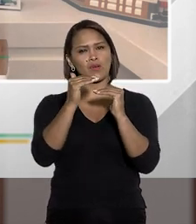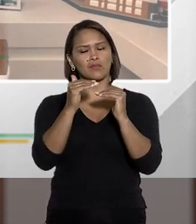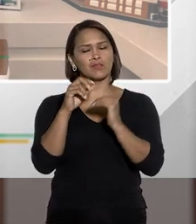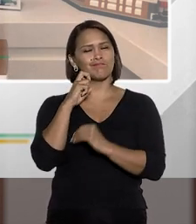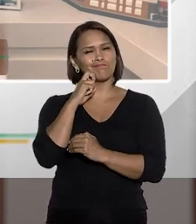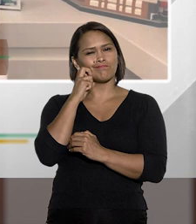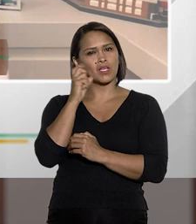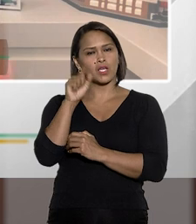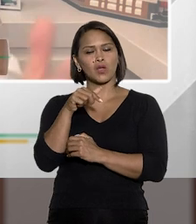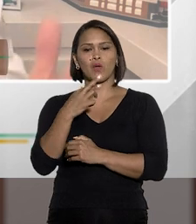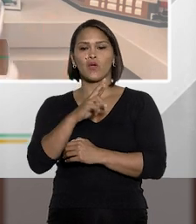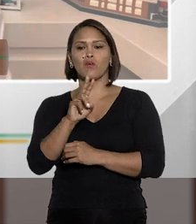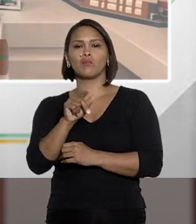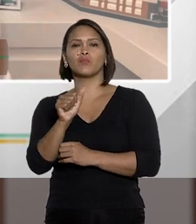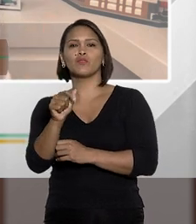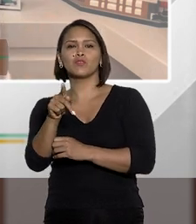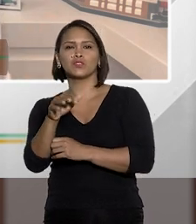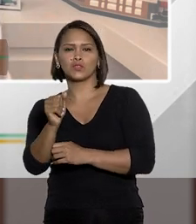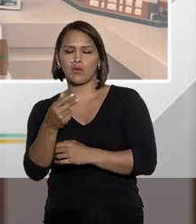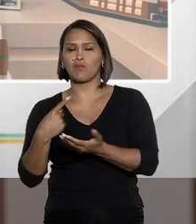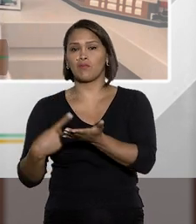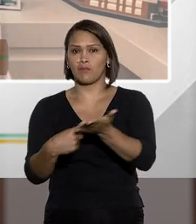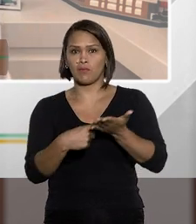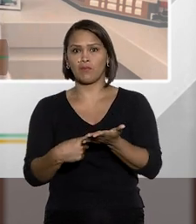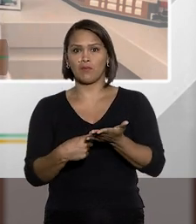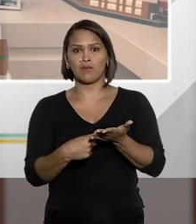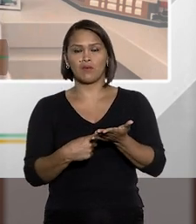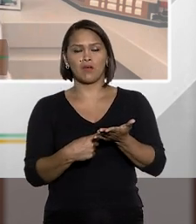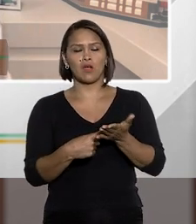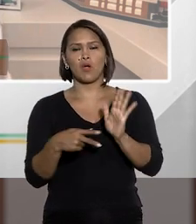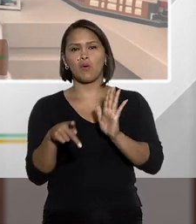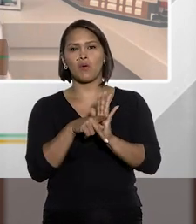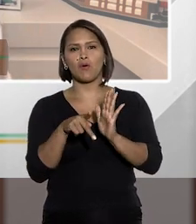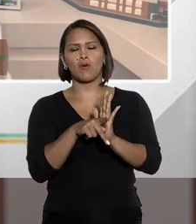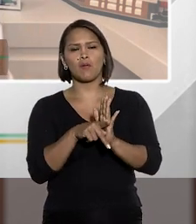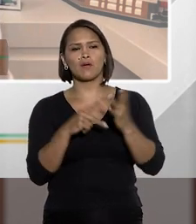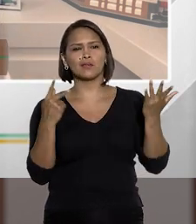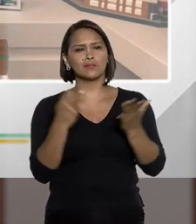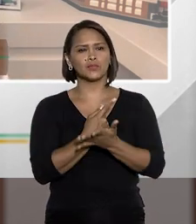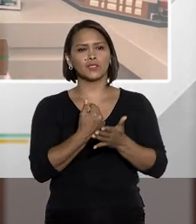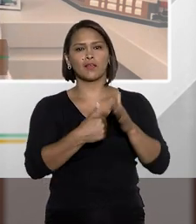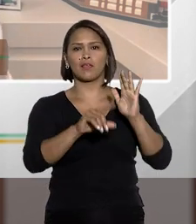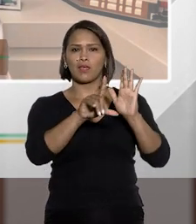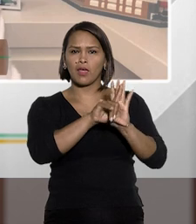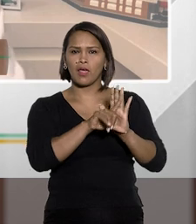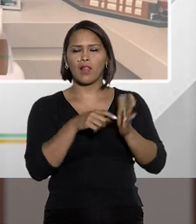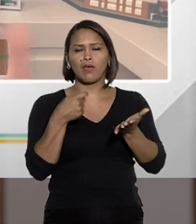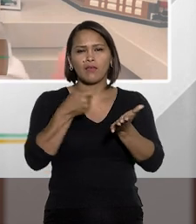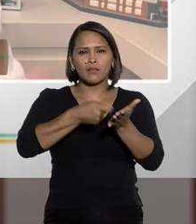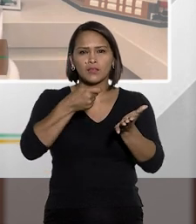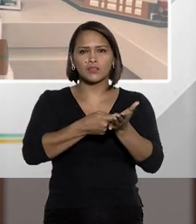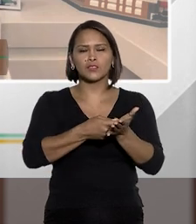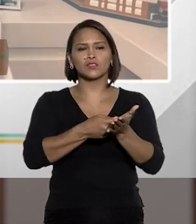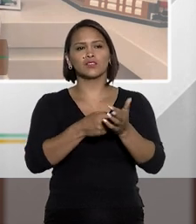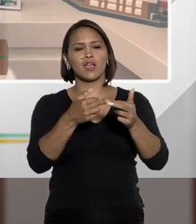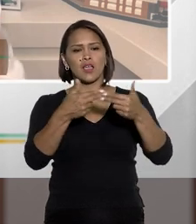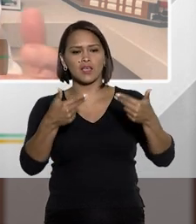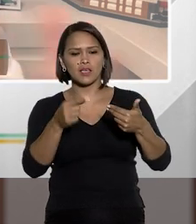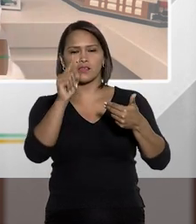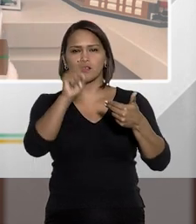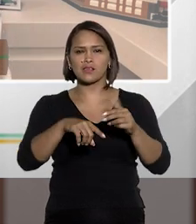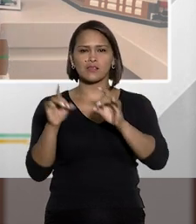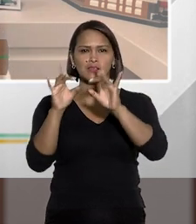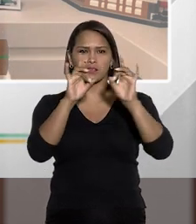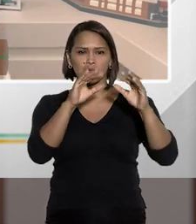avanço ainda tímido. E o Rogério talvez concorde com isso. O próprio fato de a lei exigir esse